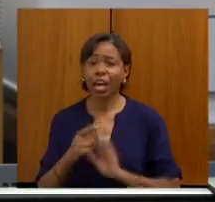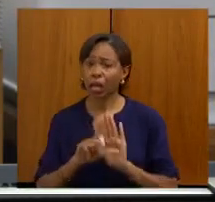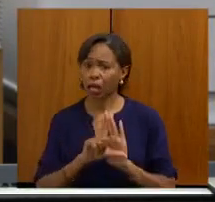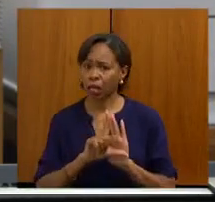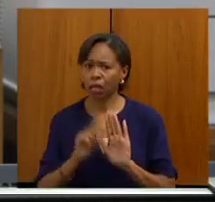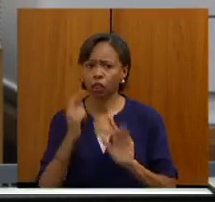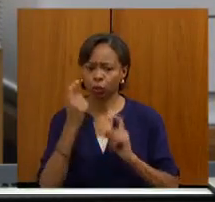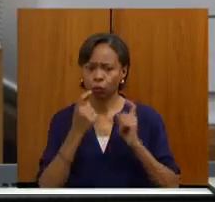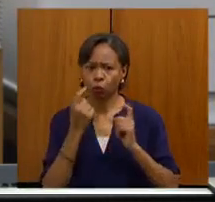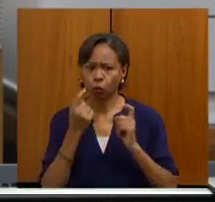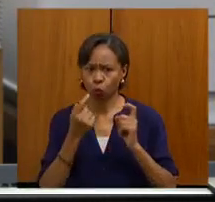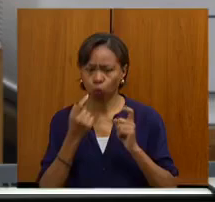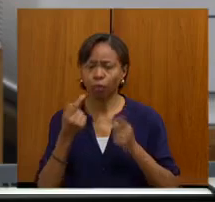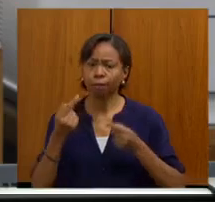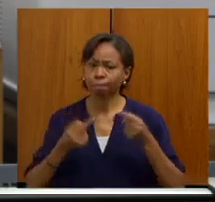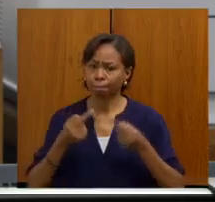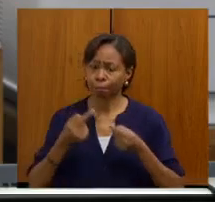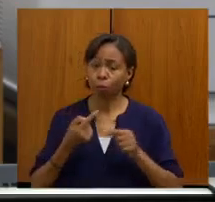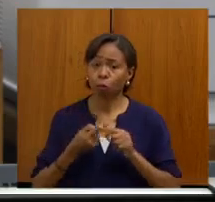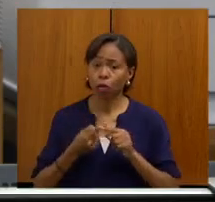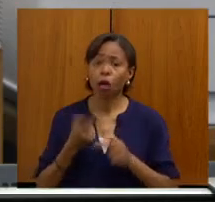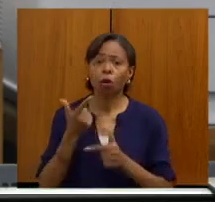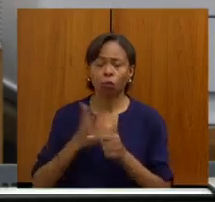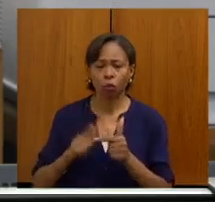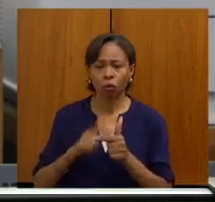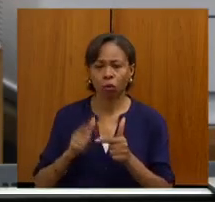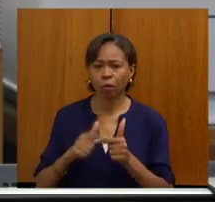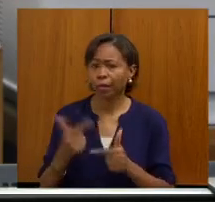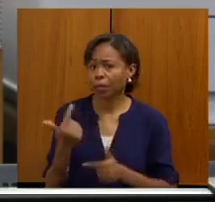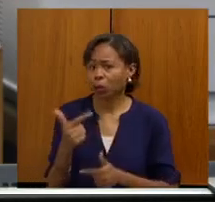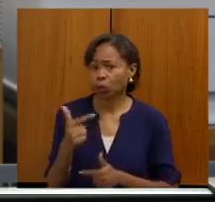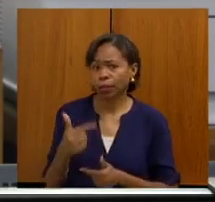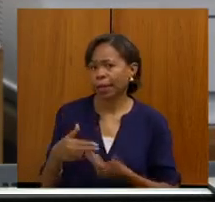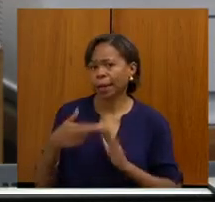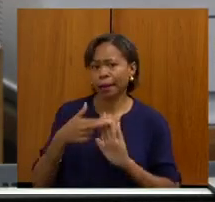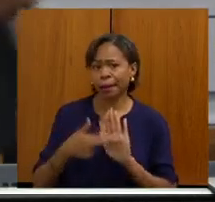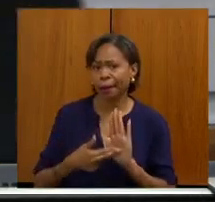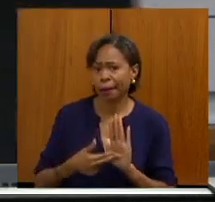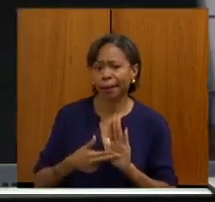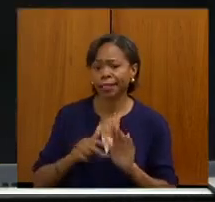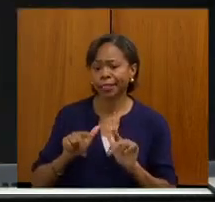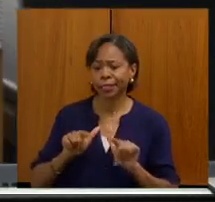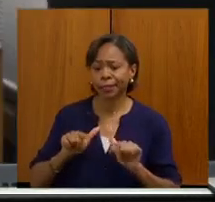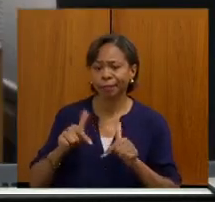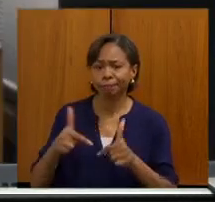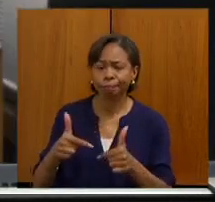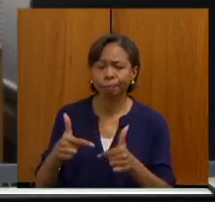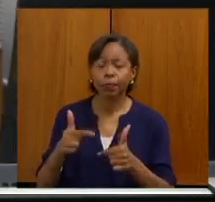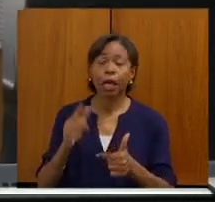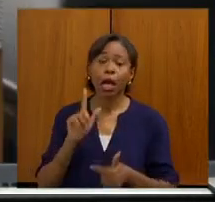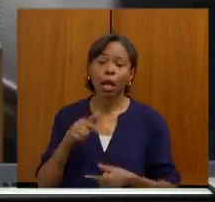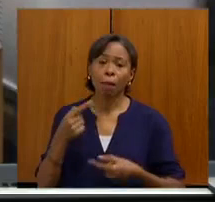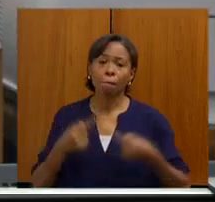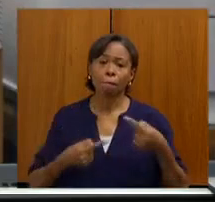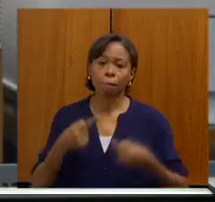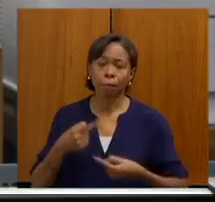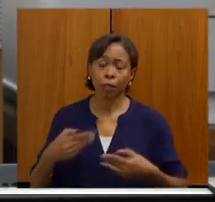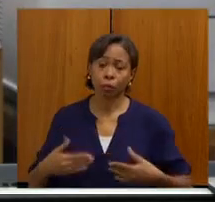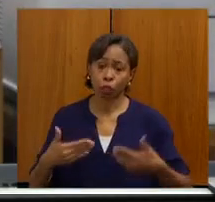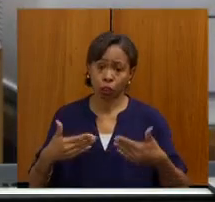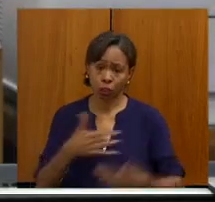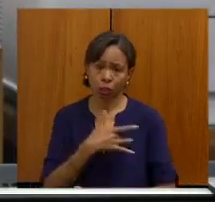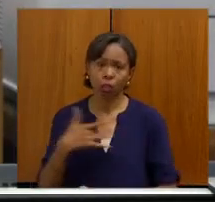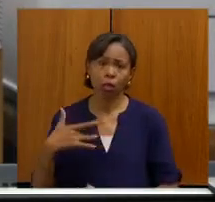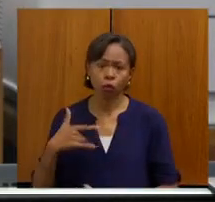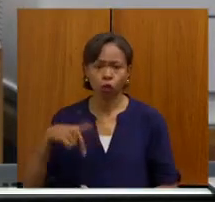vem discutindo, o nosso problema realmente é não existir código de procedimento, essa política pelo Ministério da Saúde. A gente vem